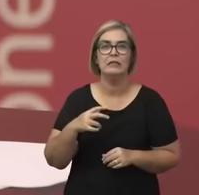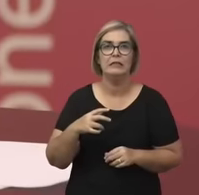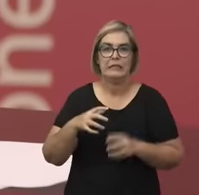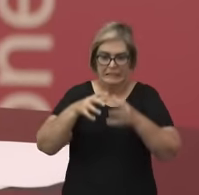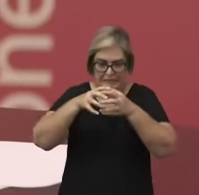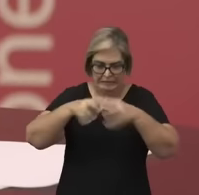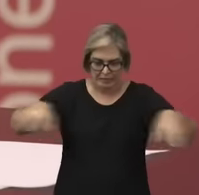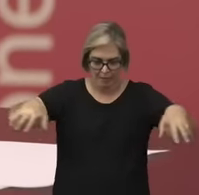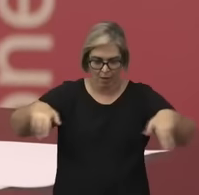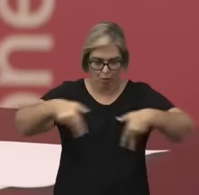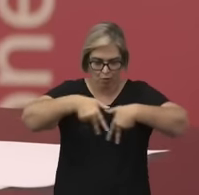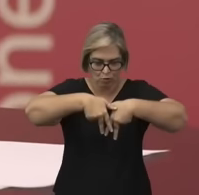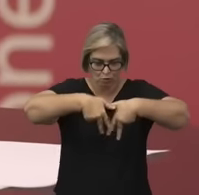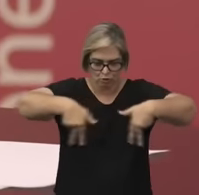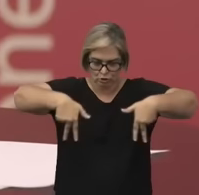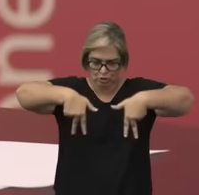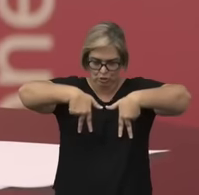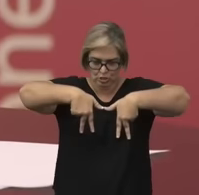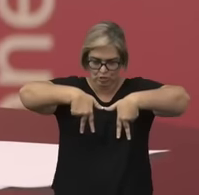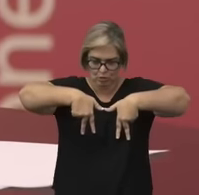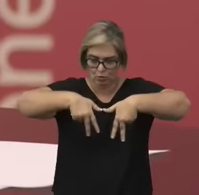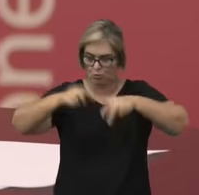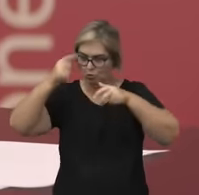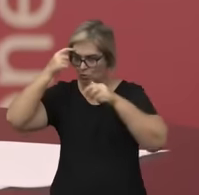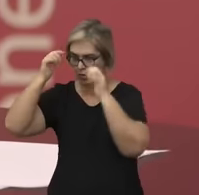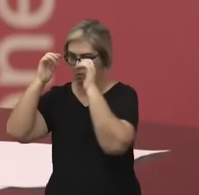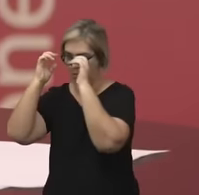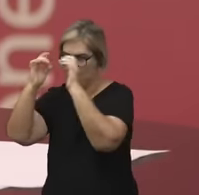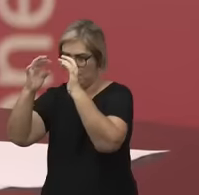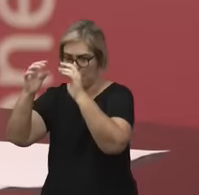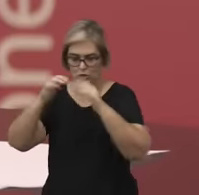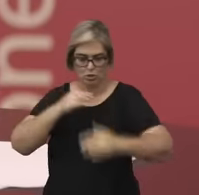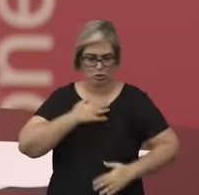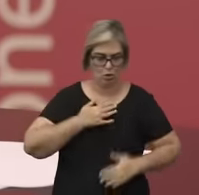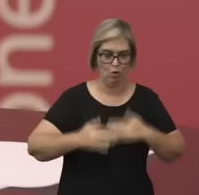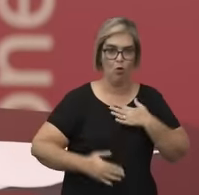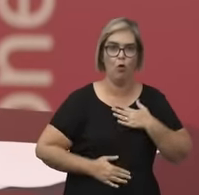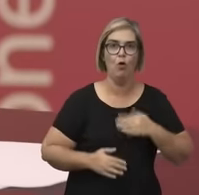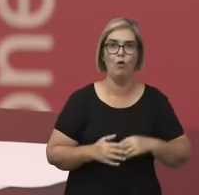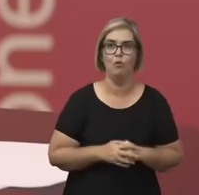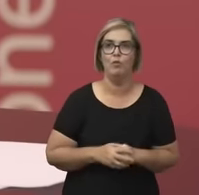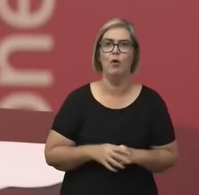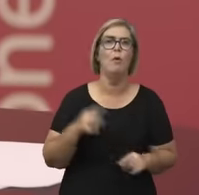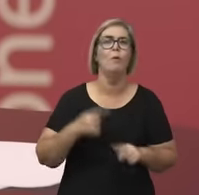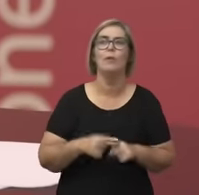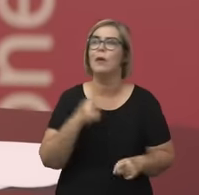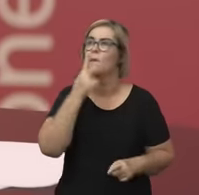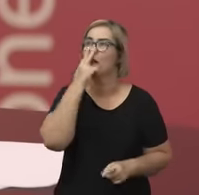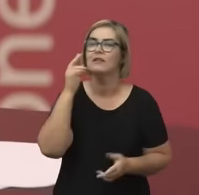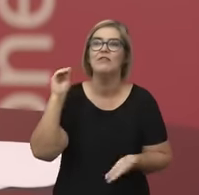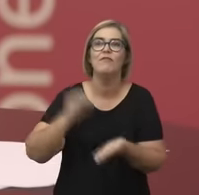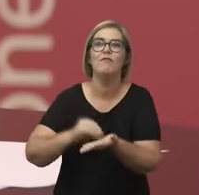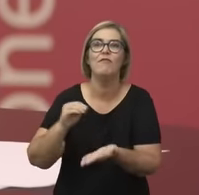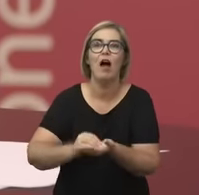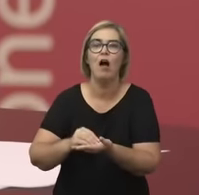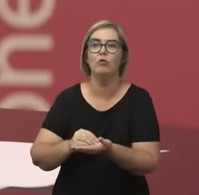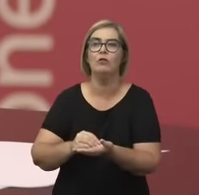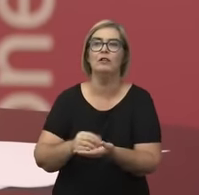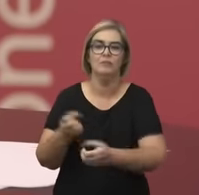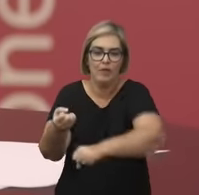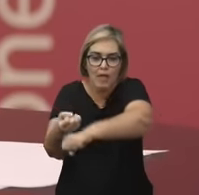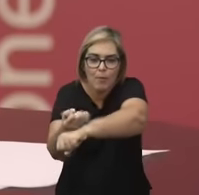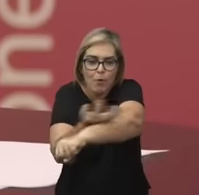que nos desintegra como seres humanos holísticos, né? Não conseguimos ouvir as nossas sensações, as nossas emoções, não valorizamos a nossa